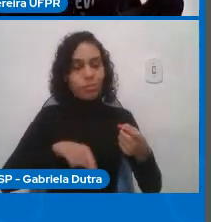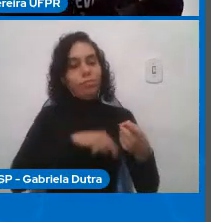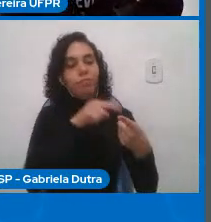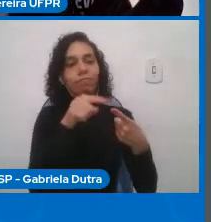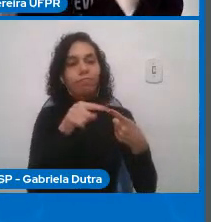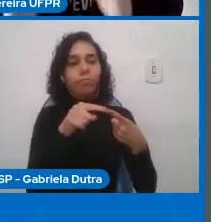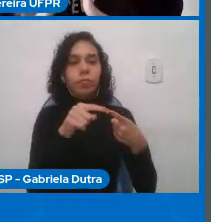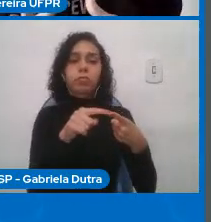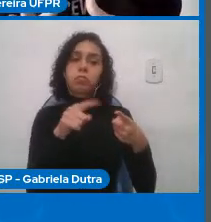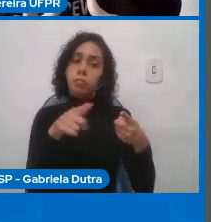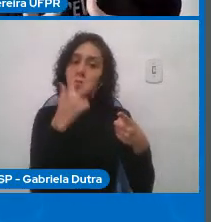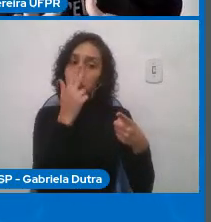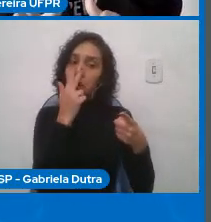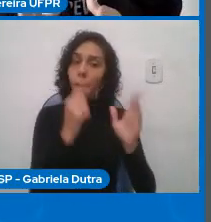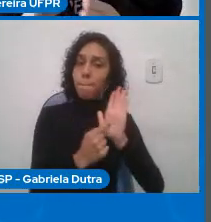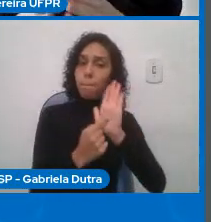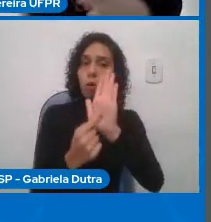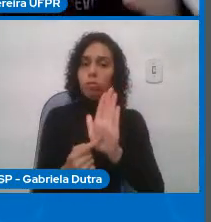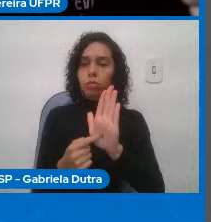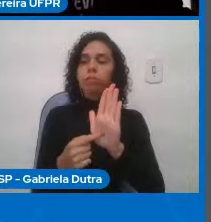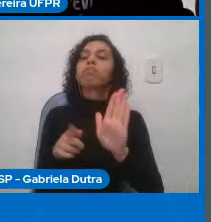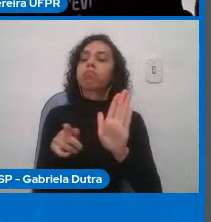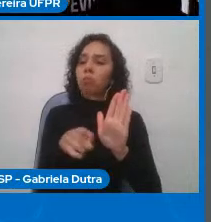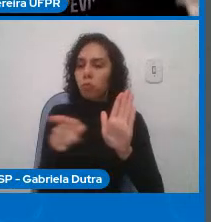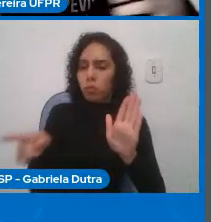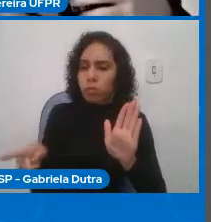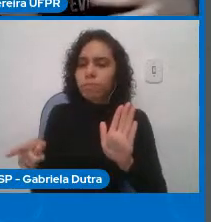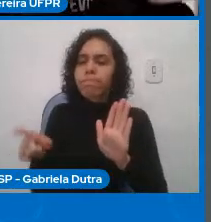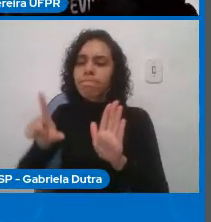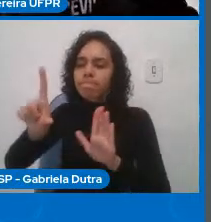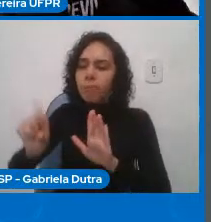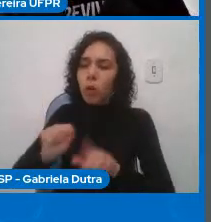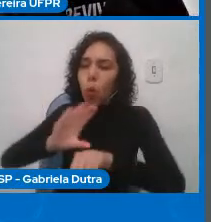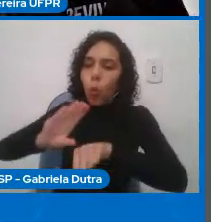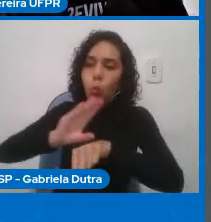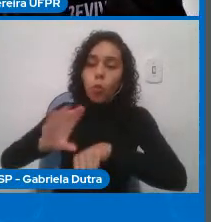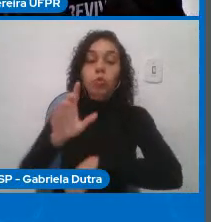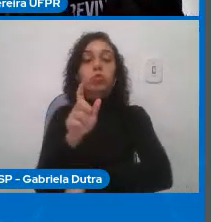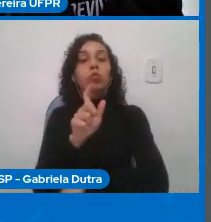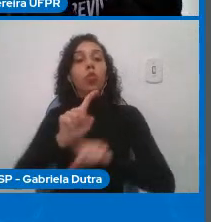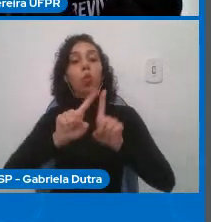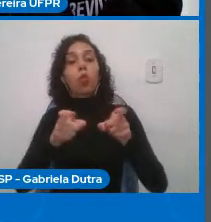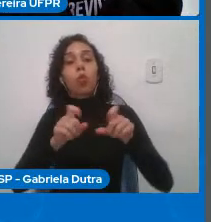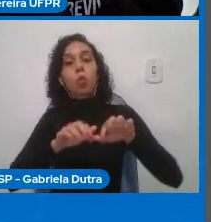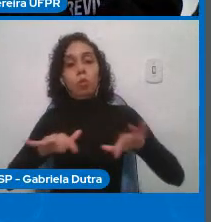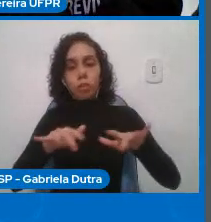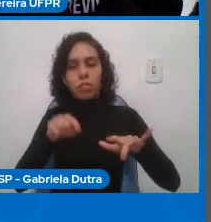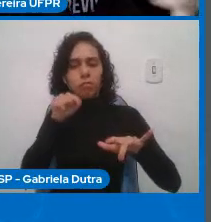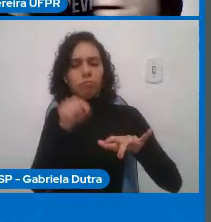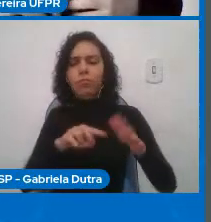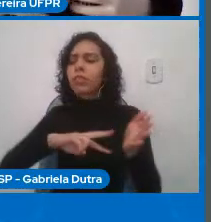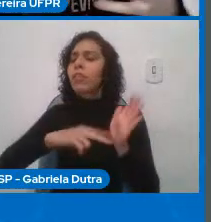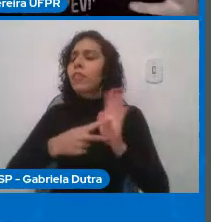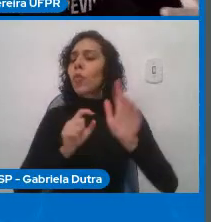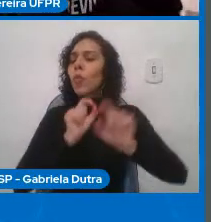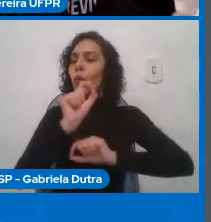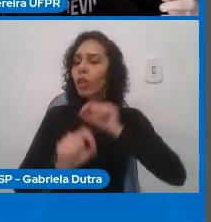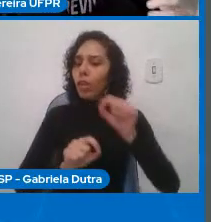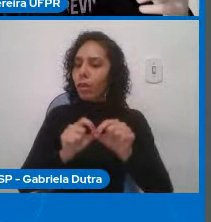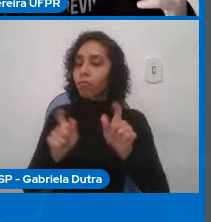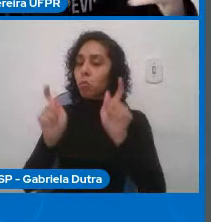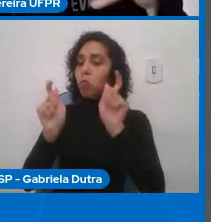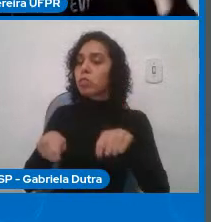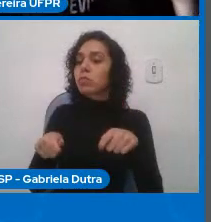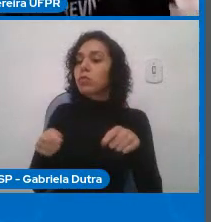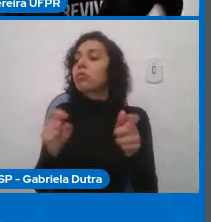você escolheu um curso de computação o que é a computação que ela te oferece de possibilidades possibilidades em termos